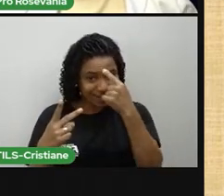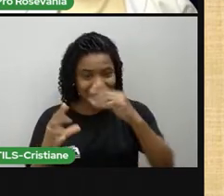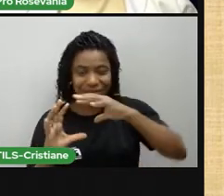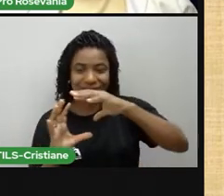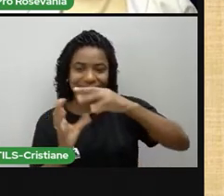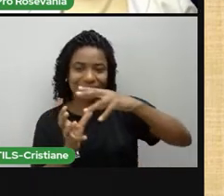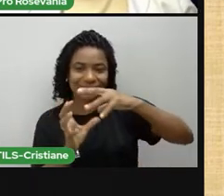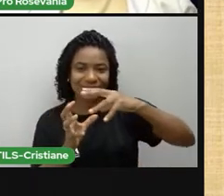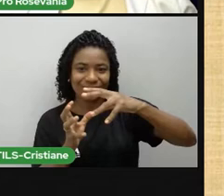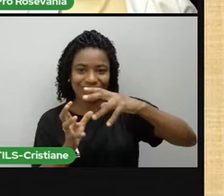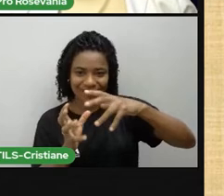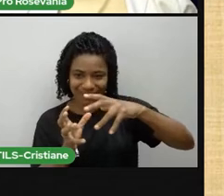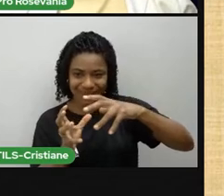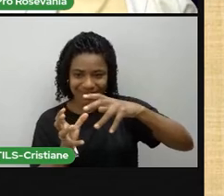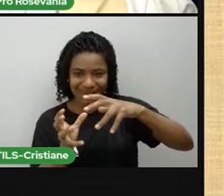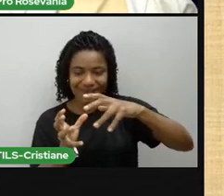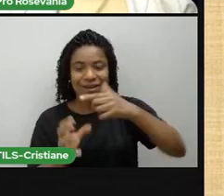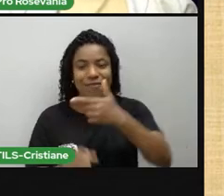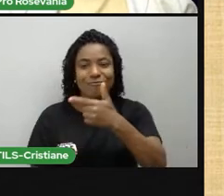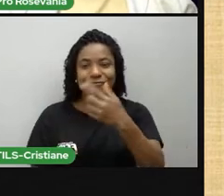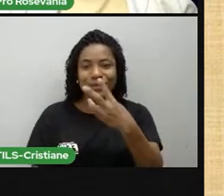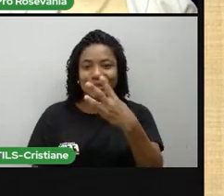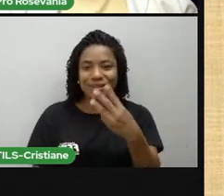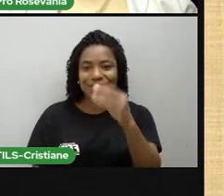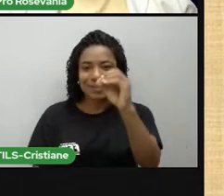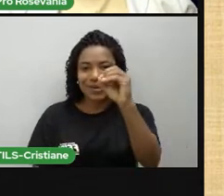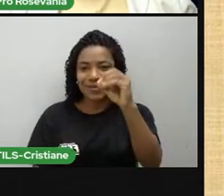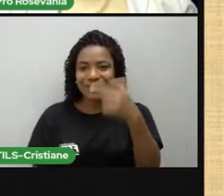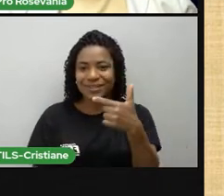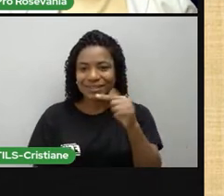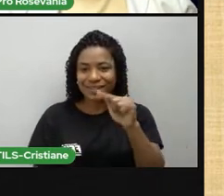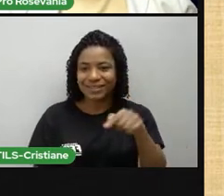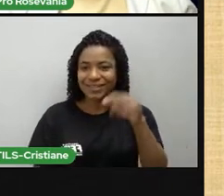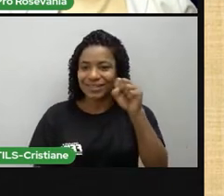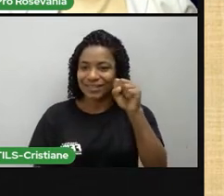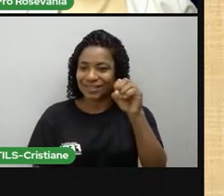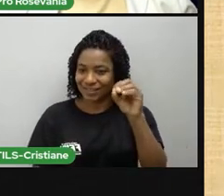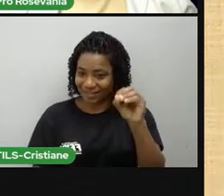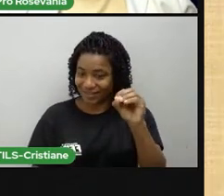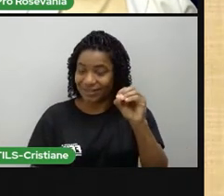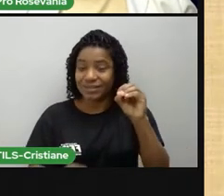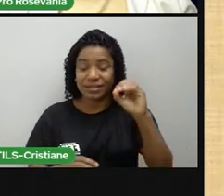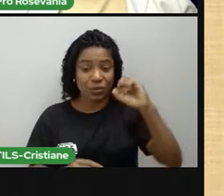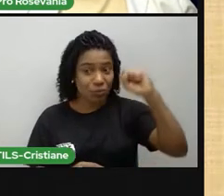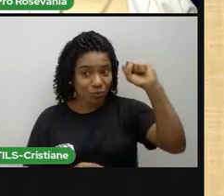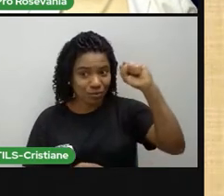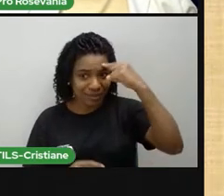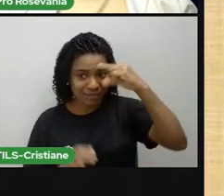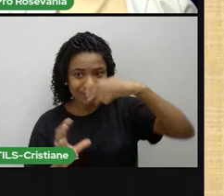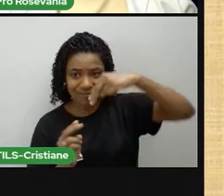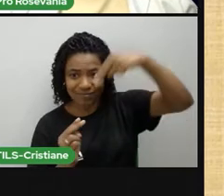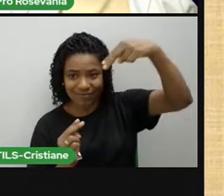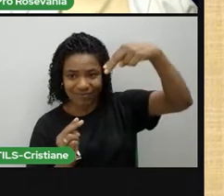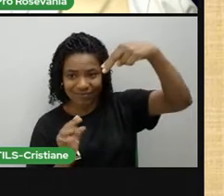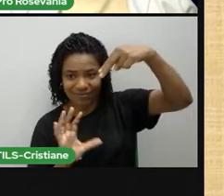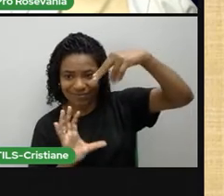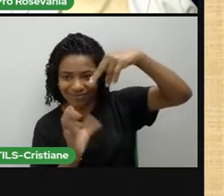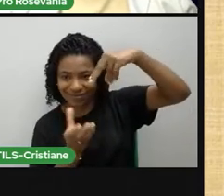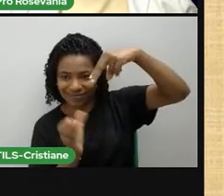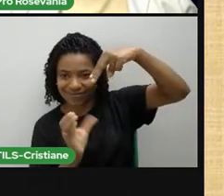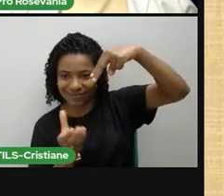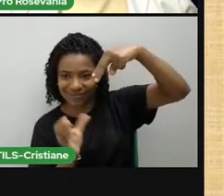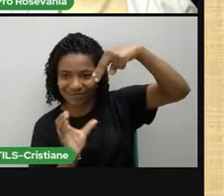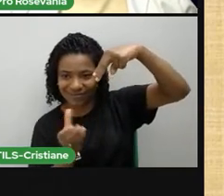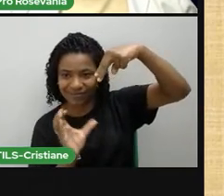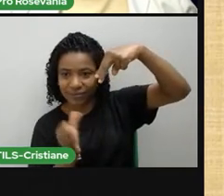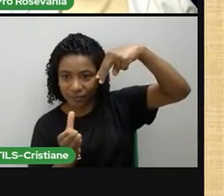minutos e 30 segundos. Aqui, mais uma vez, continua esse processo de inclinação. E a gente vai